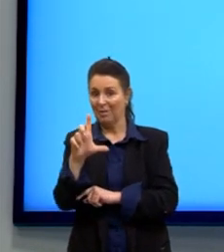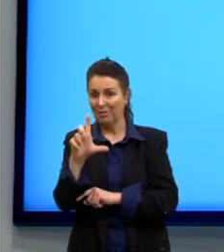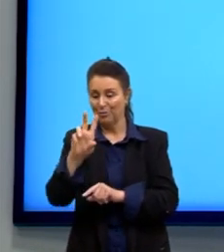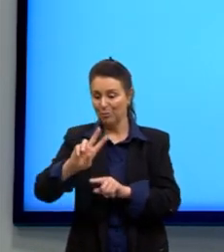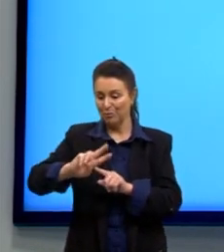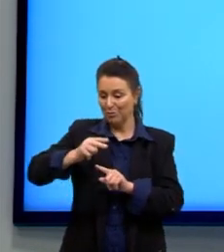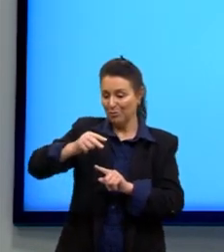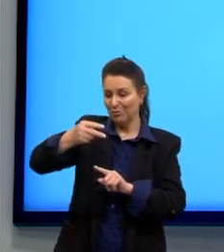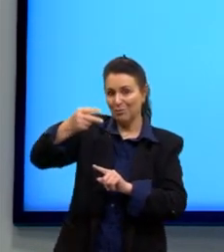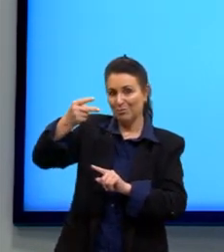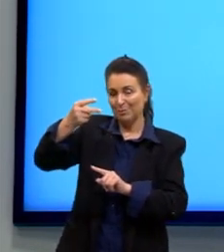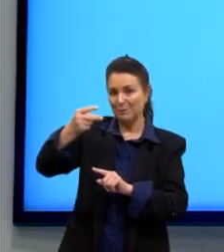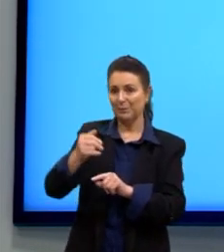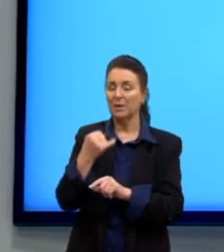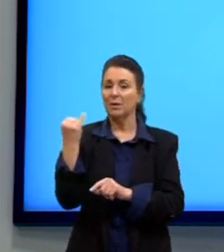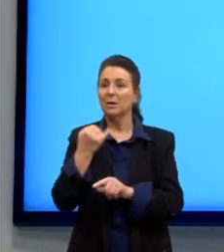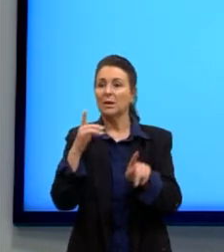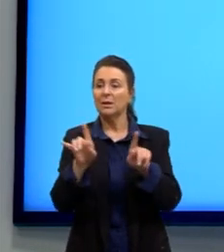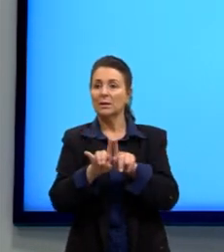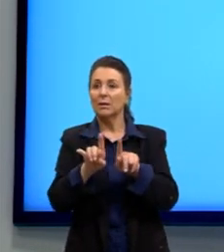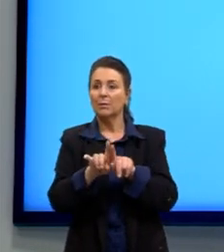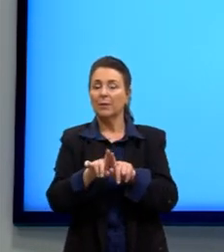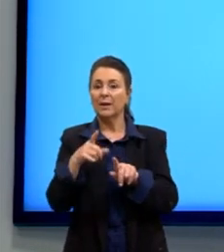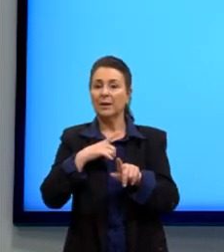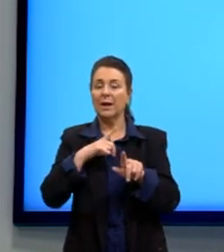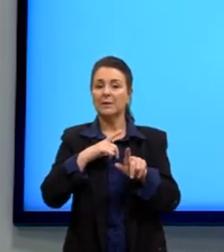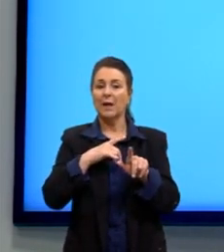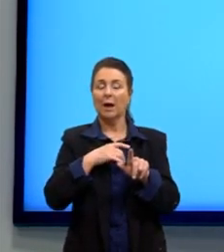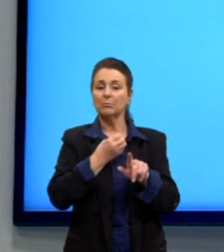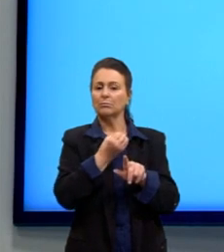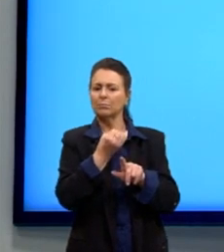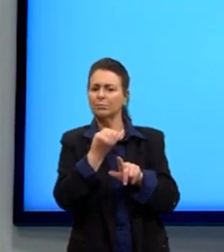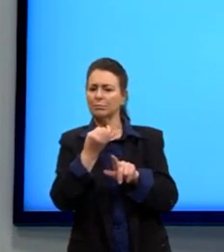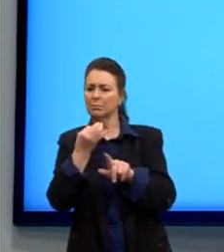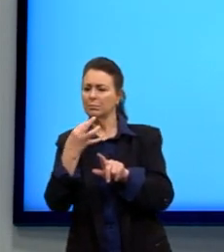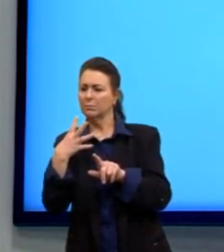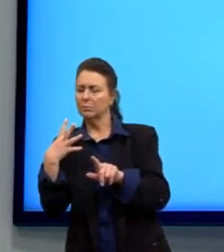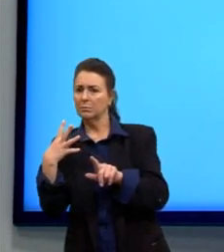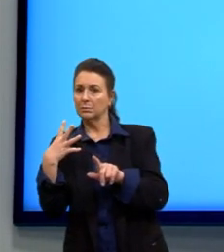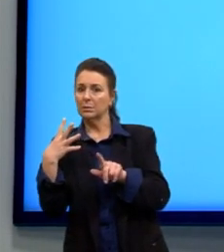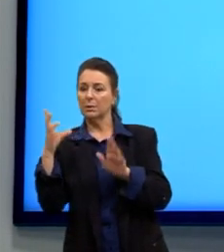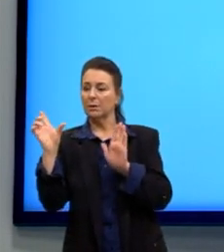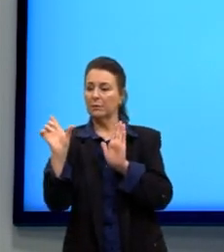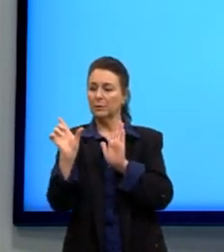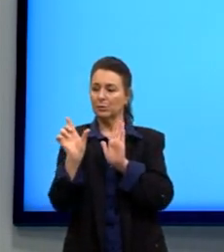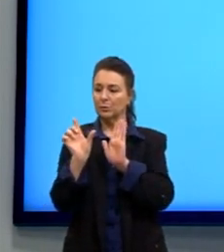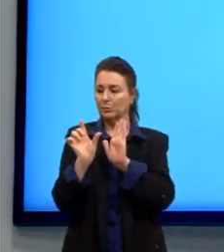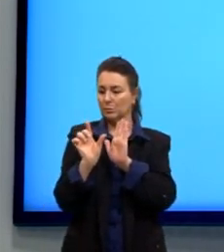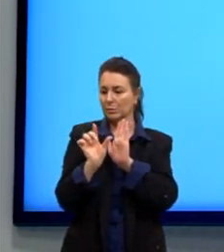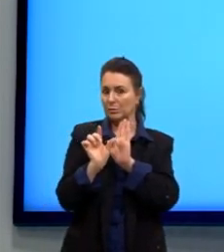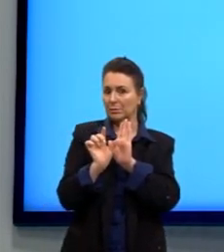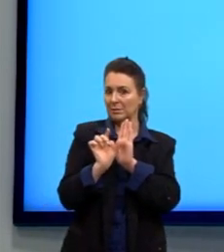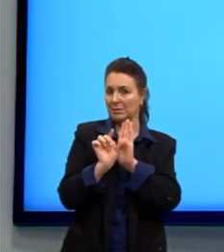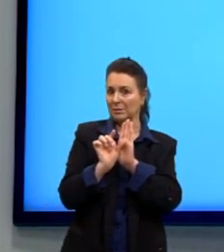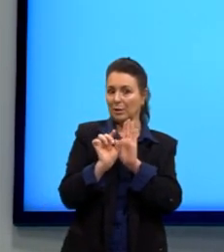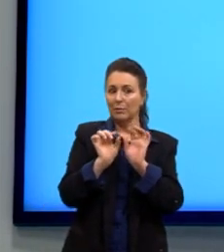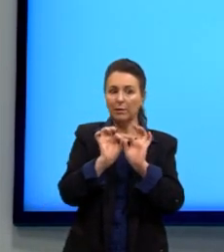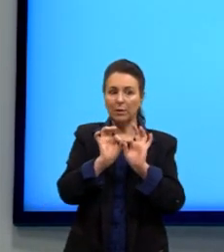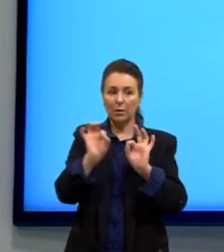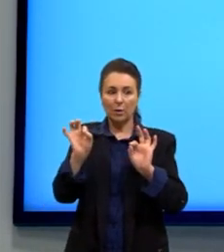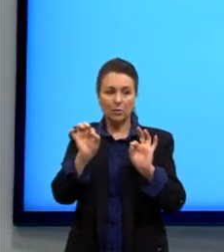Bom, e é importante também a gente considerar que essa intensidade, ela vai diminuindo conforme a gente se afasta,